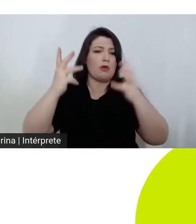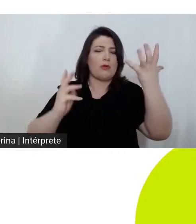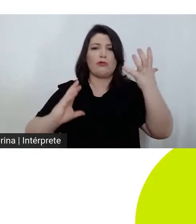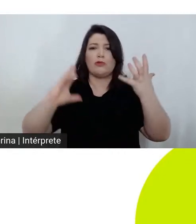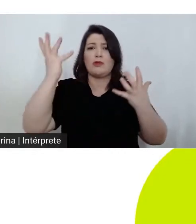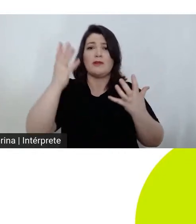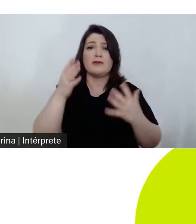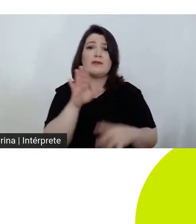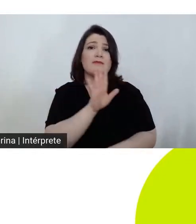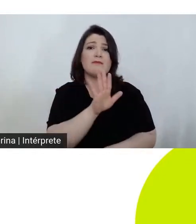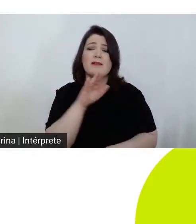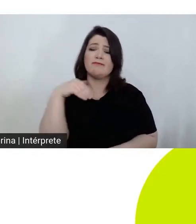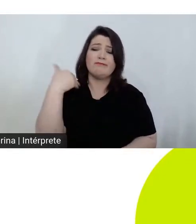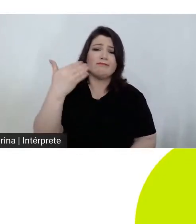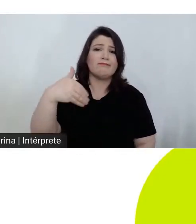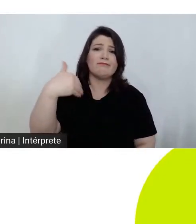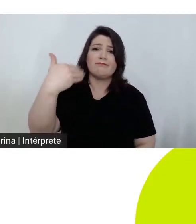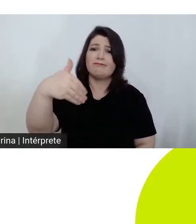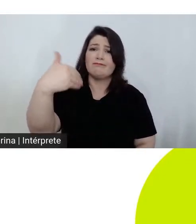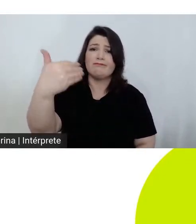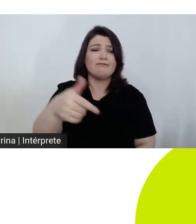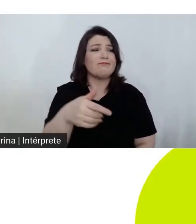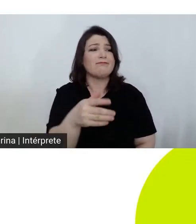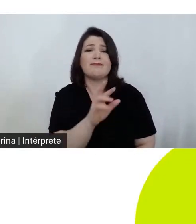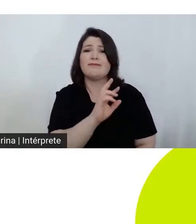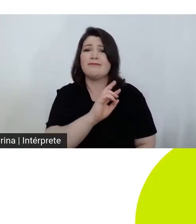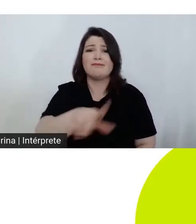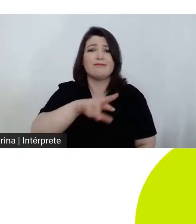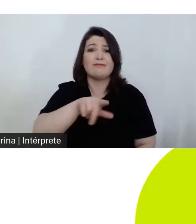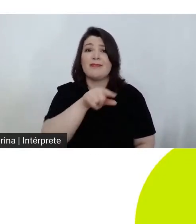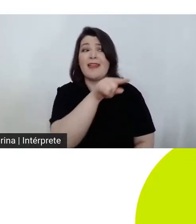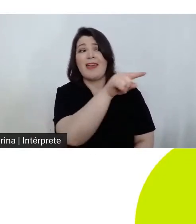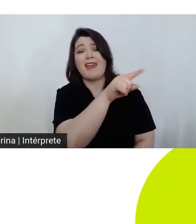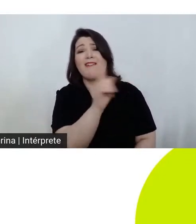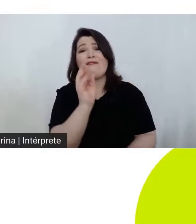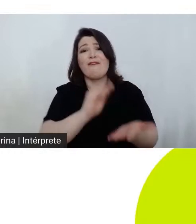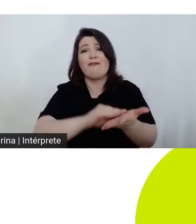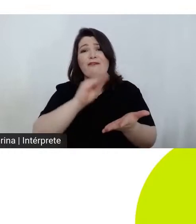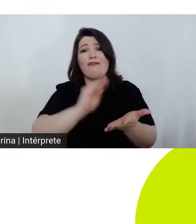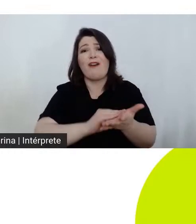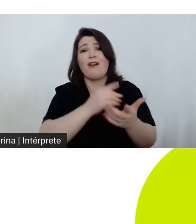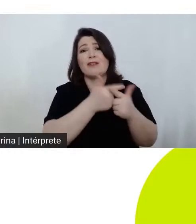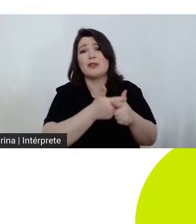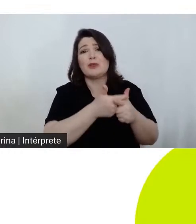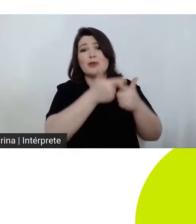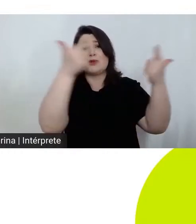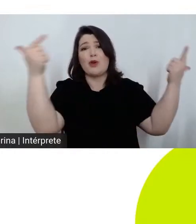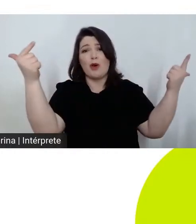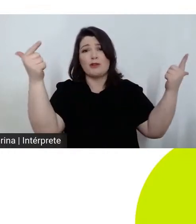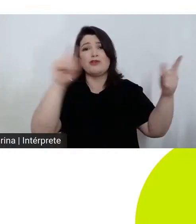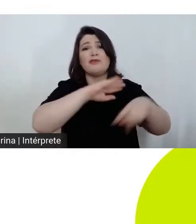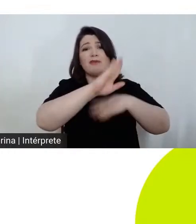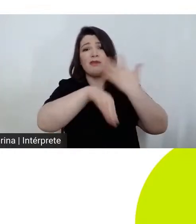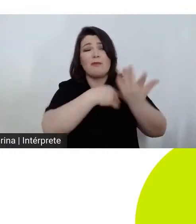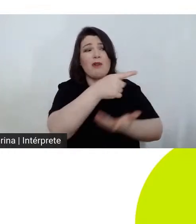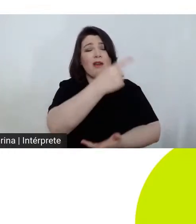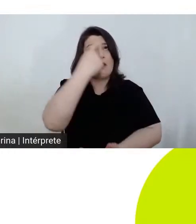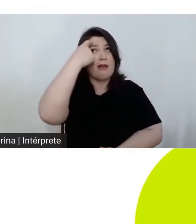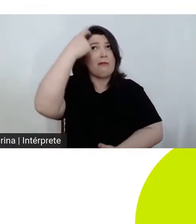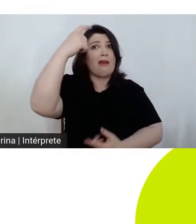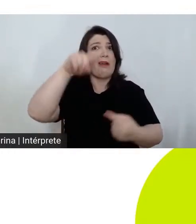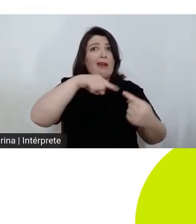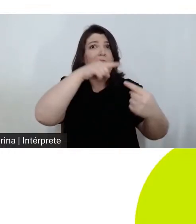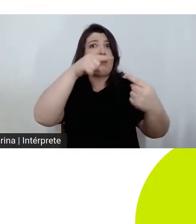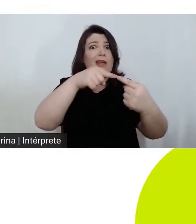momentos depois vê que a sorte ou no caso a ausência de sorte acaba por destruir os seus planos a sorte vai